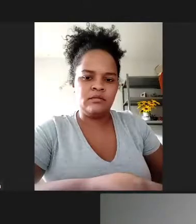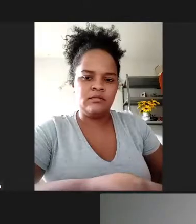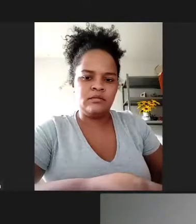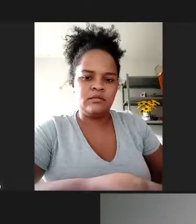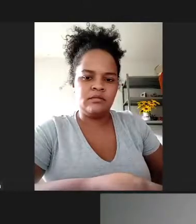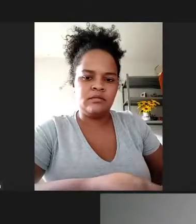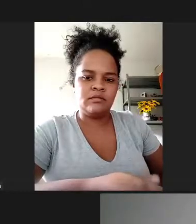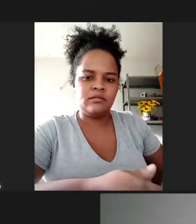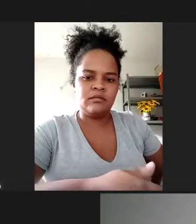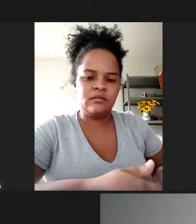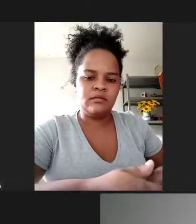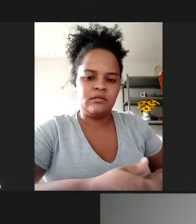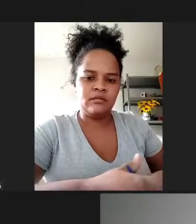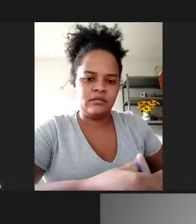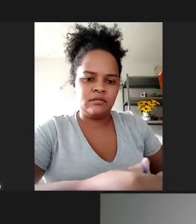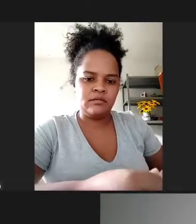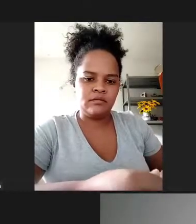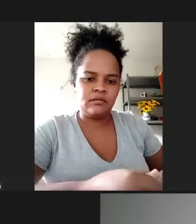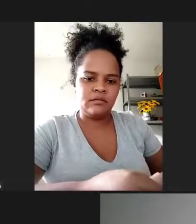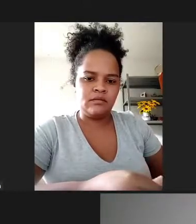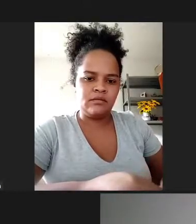e por parte deles mesmos que querem regularizar.